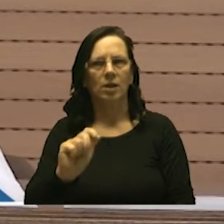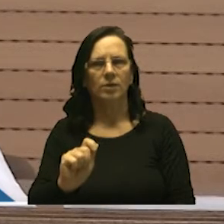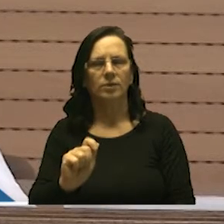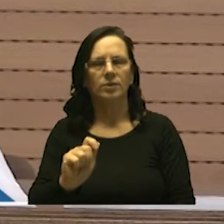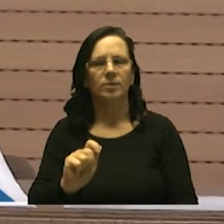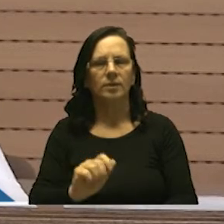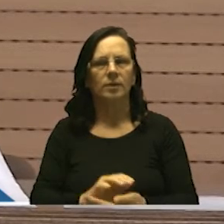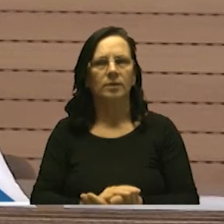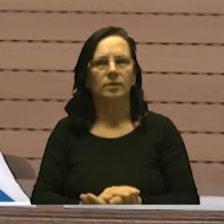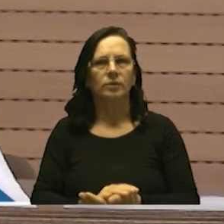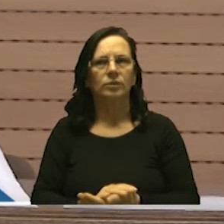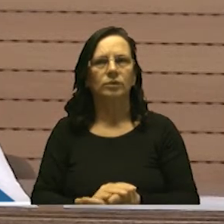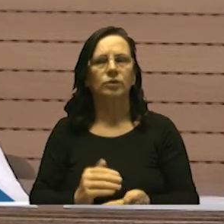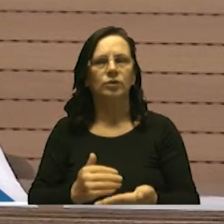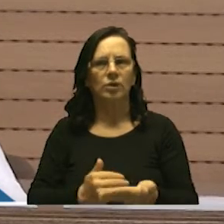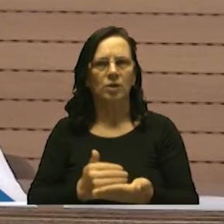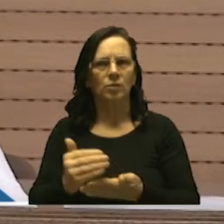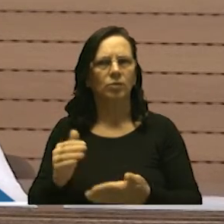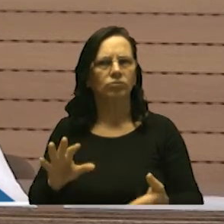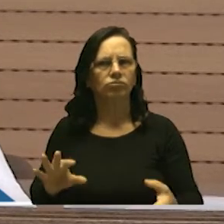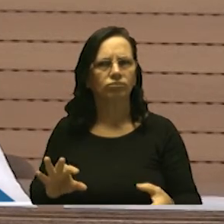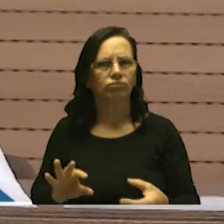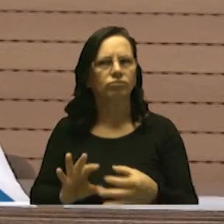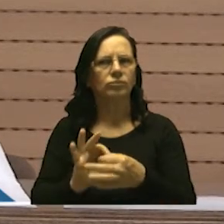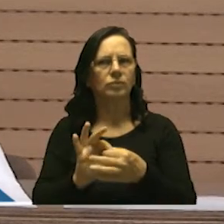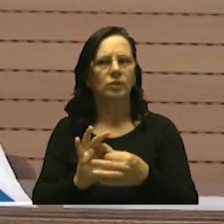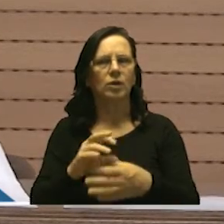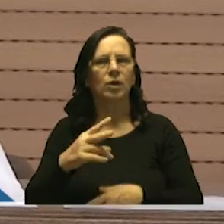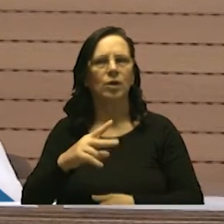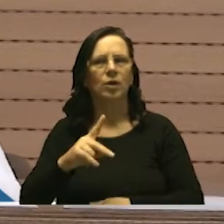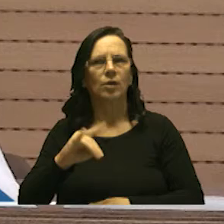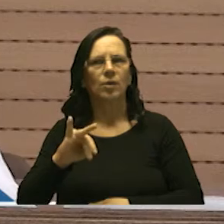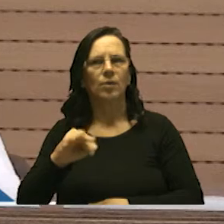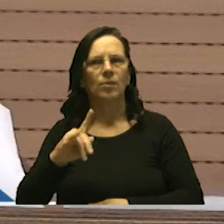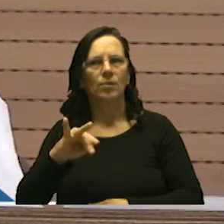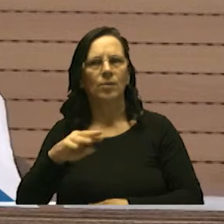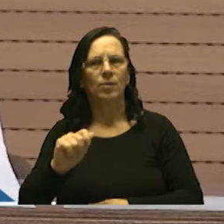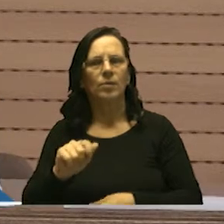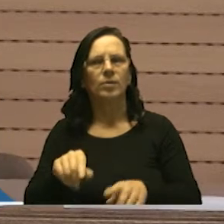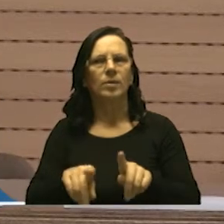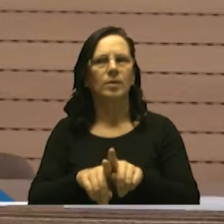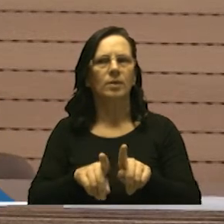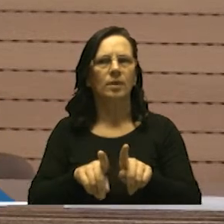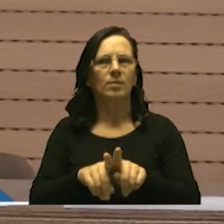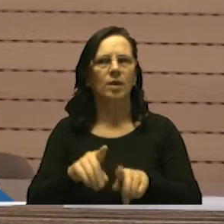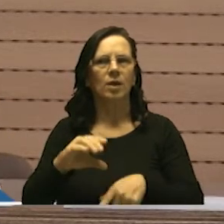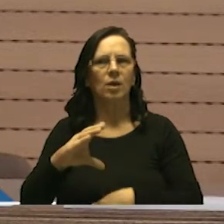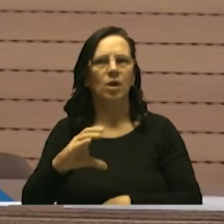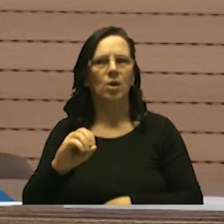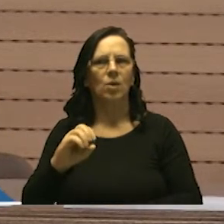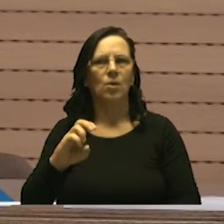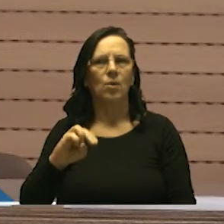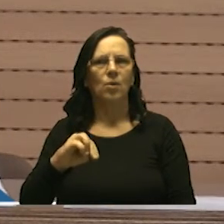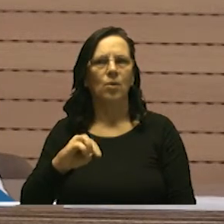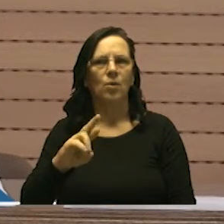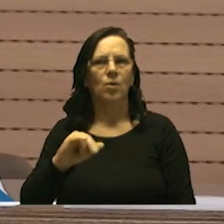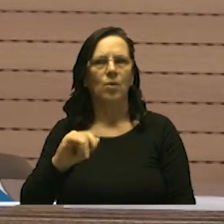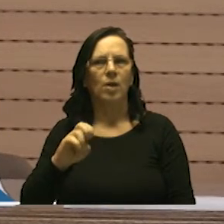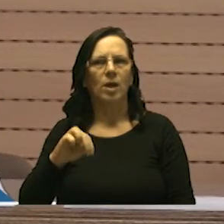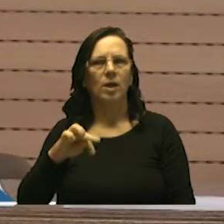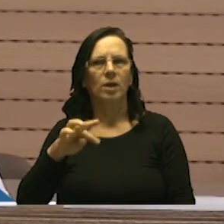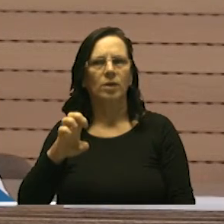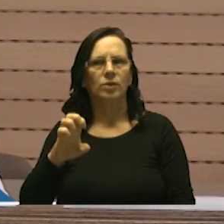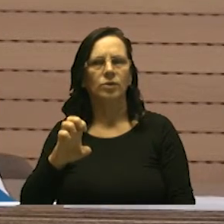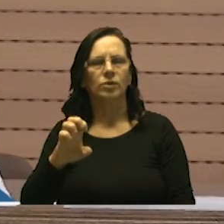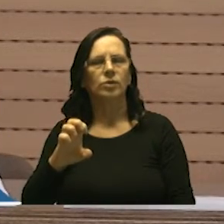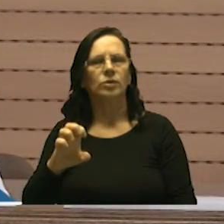iniciativa pode ser vinculada privativa ou concorrente. No caso concreto